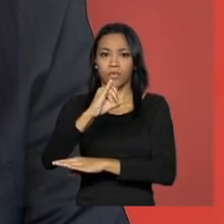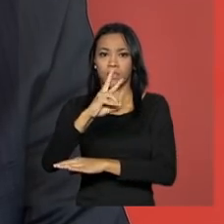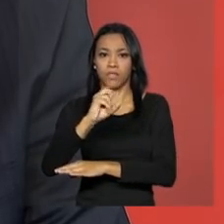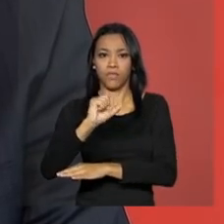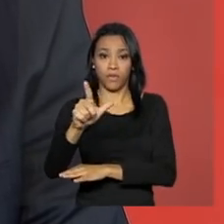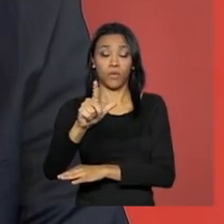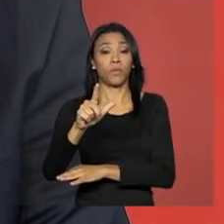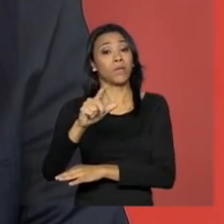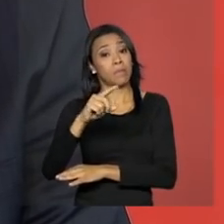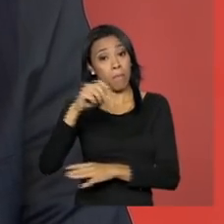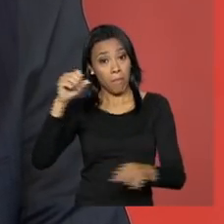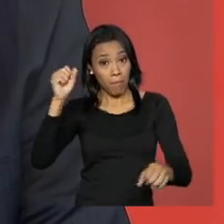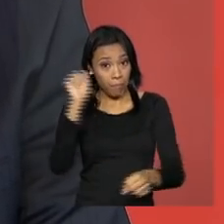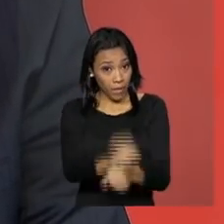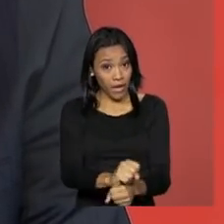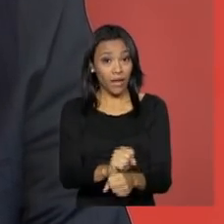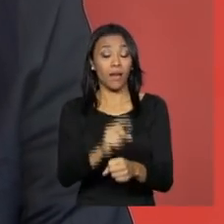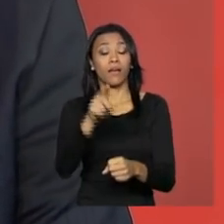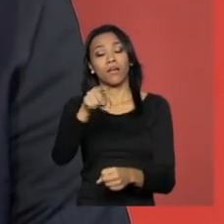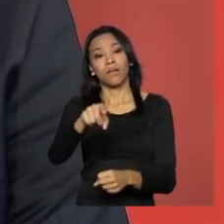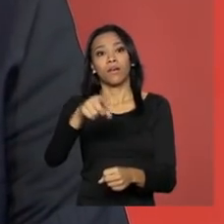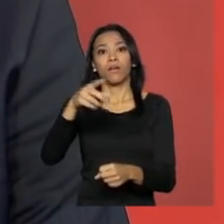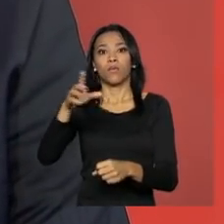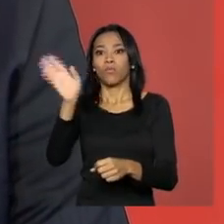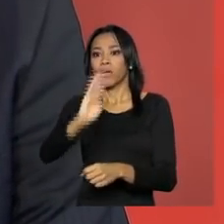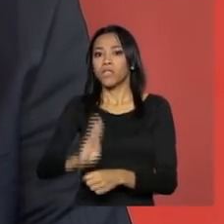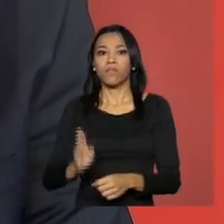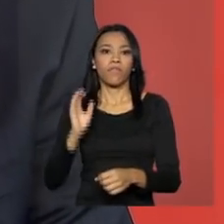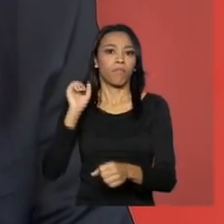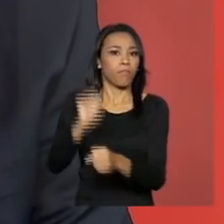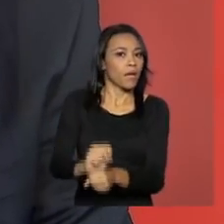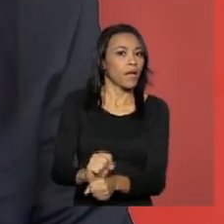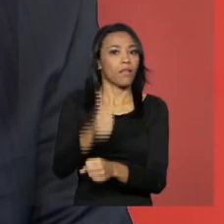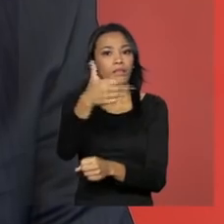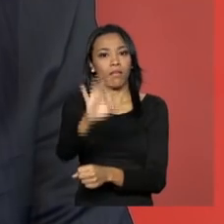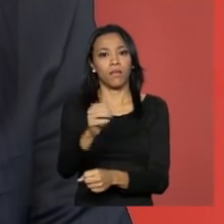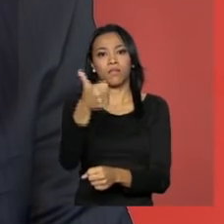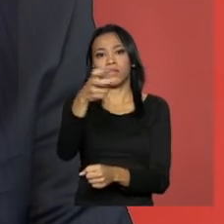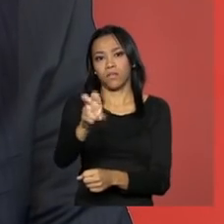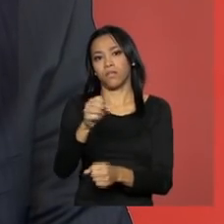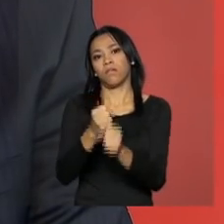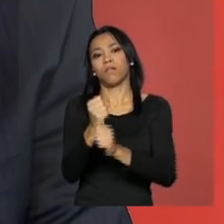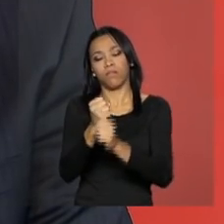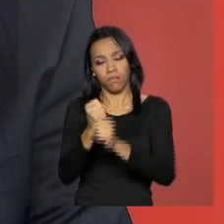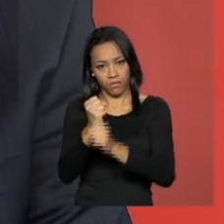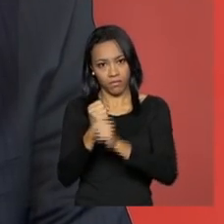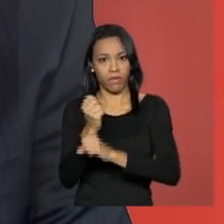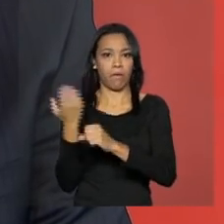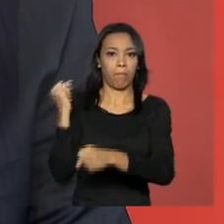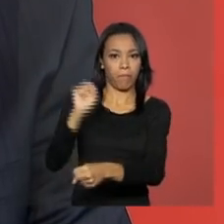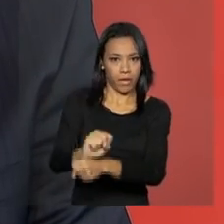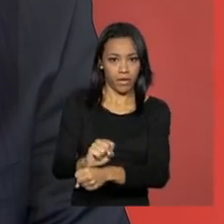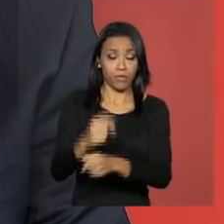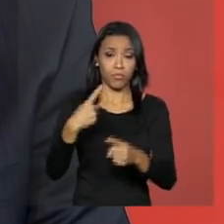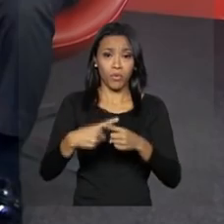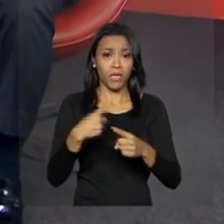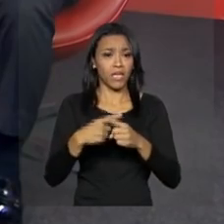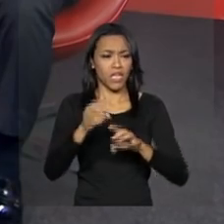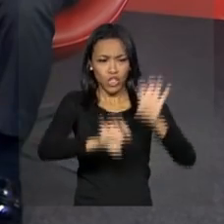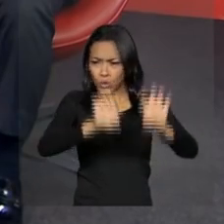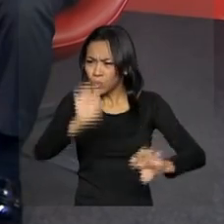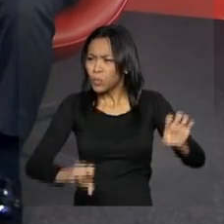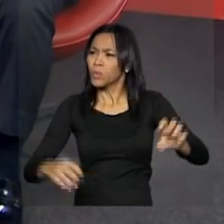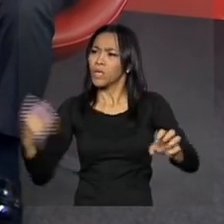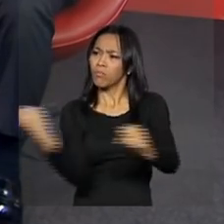o Brasil estagnado pelos próximos 10, 15 anos. Isso. Por quê? Porque todas as obras de infraestrutura